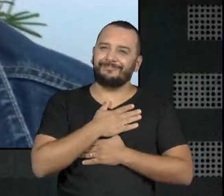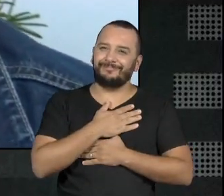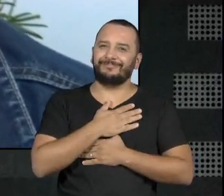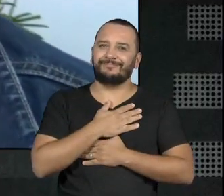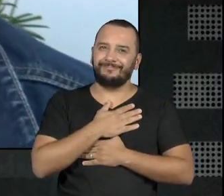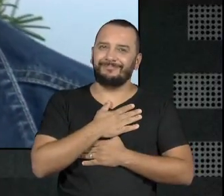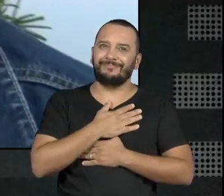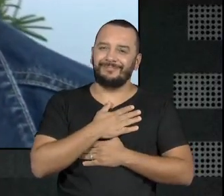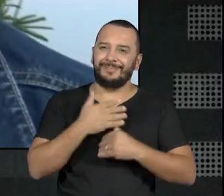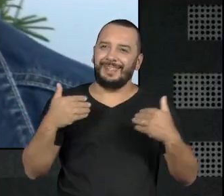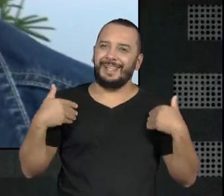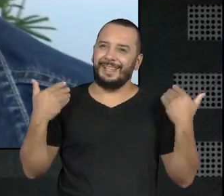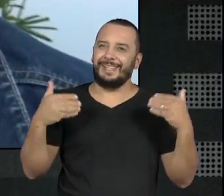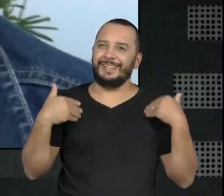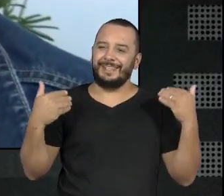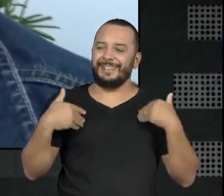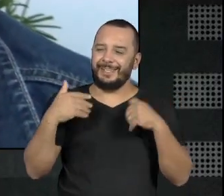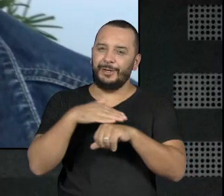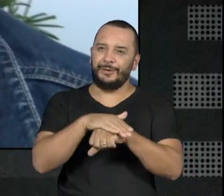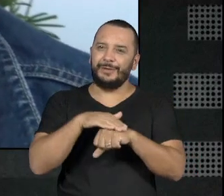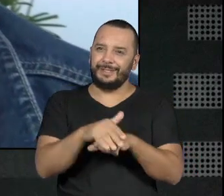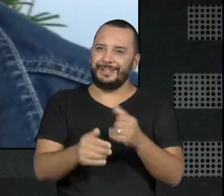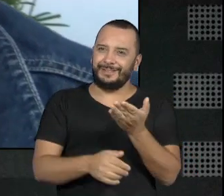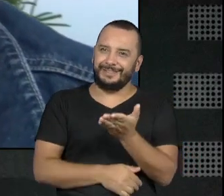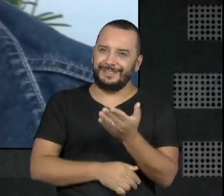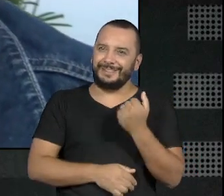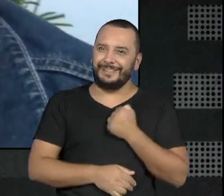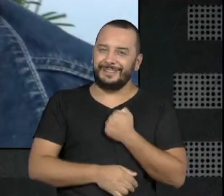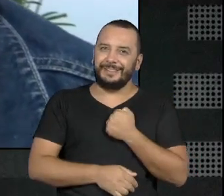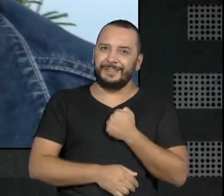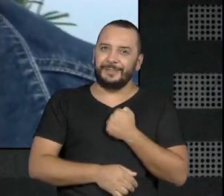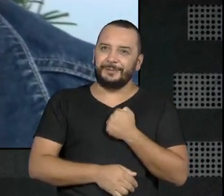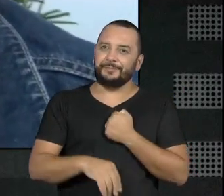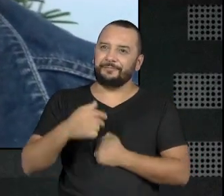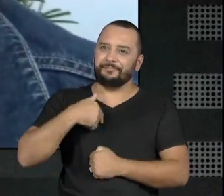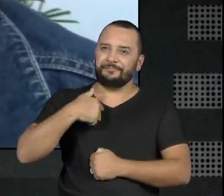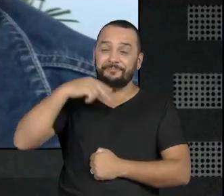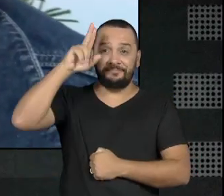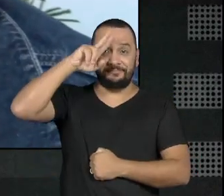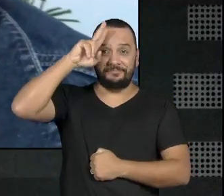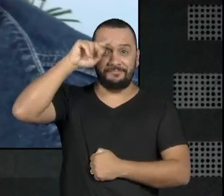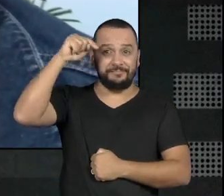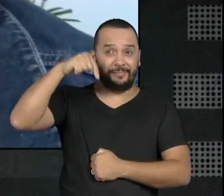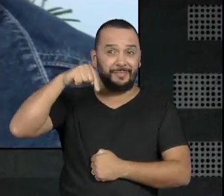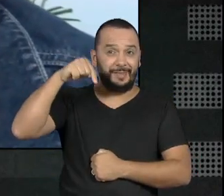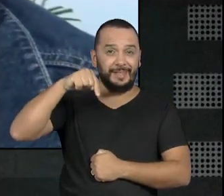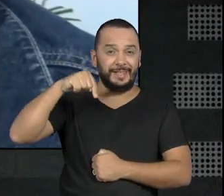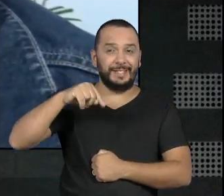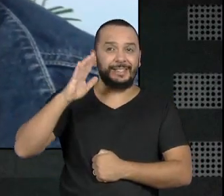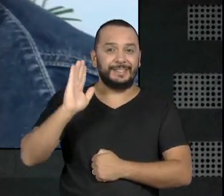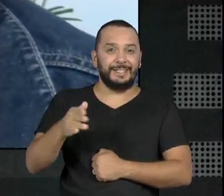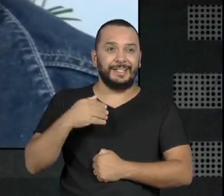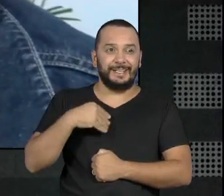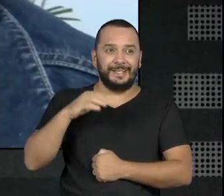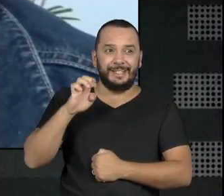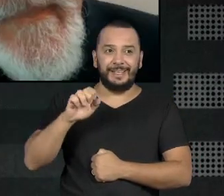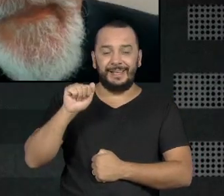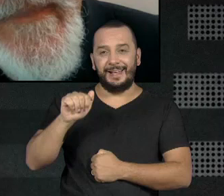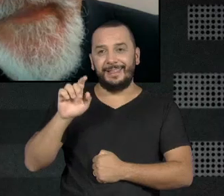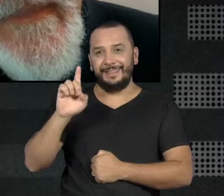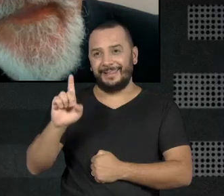Que alegria falar isso para você. Estou lembrando aqui, da escola de arte dramática.